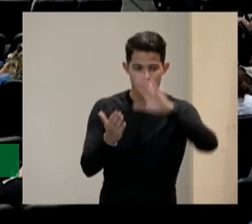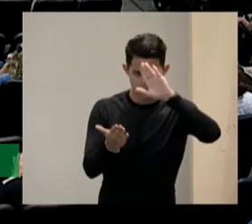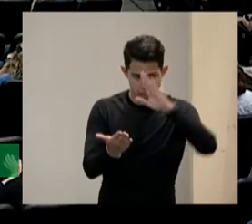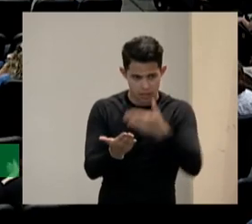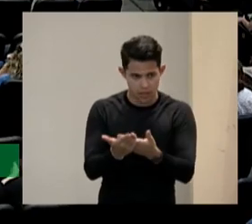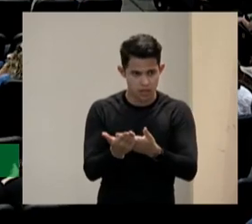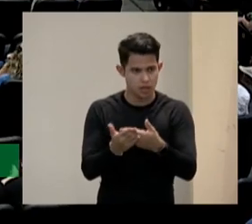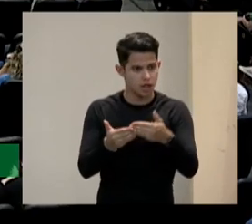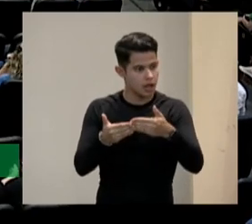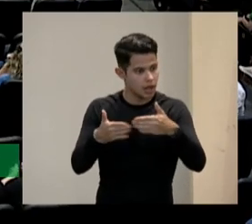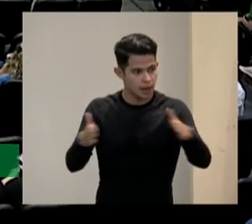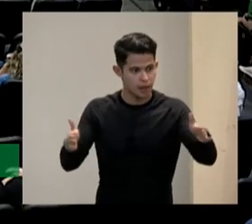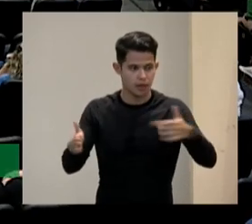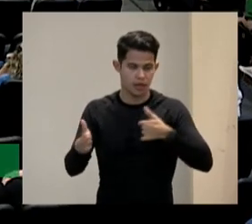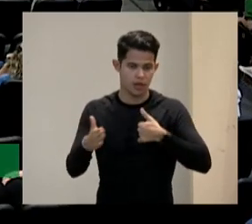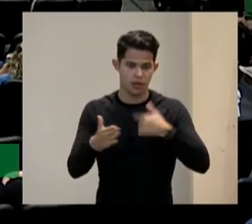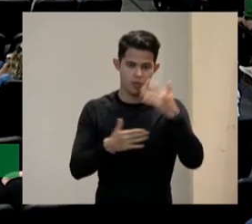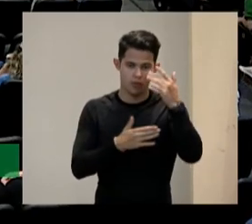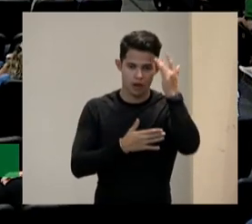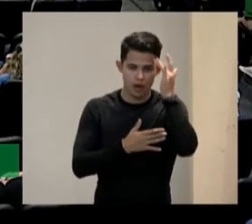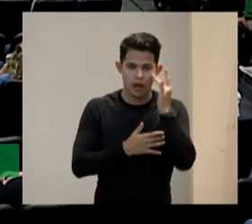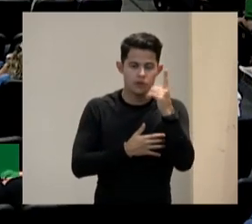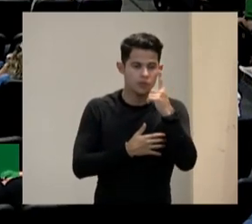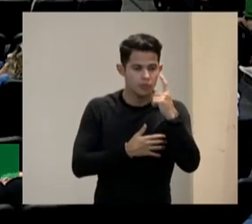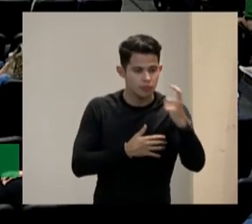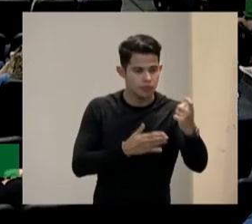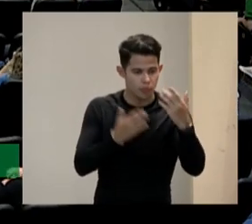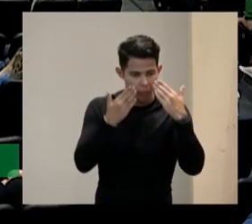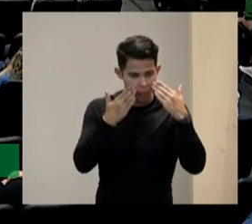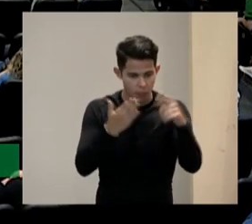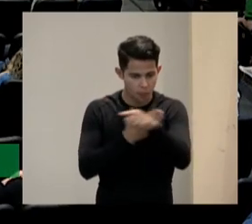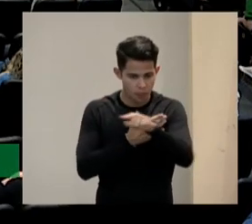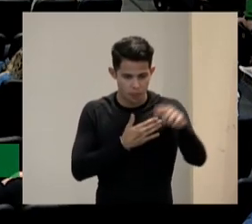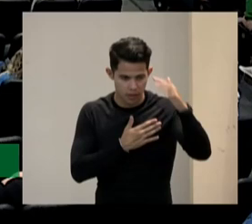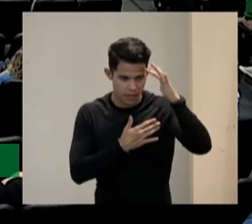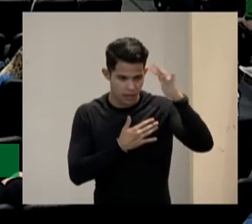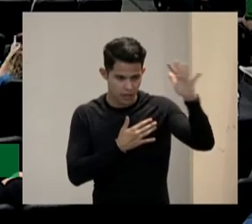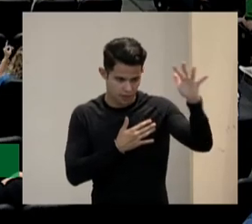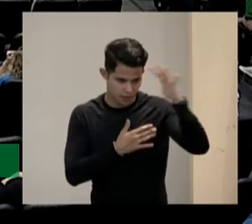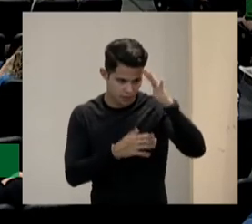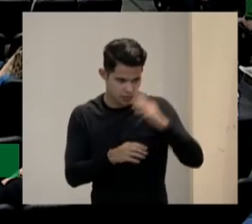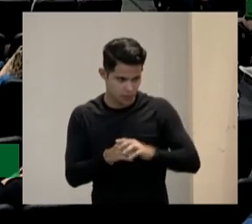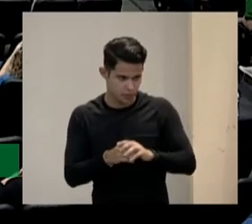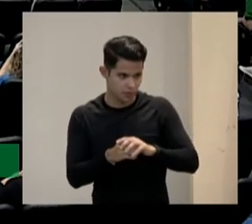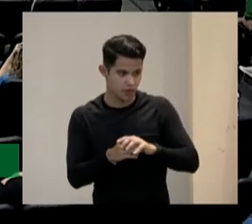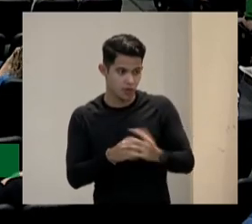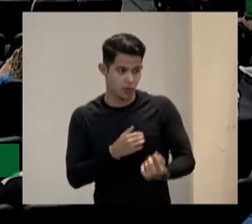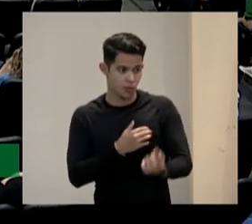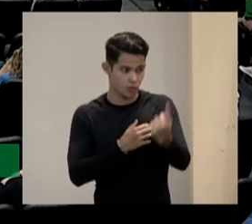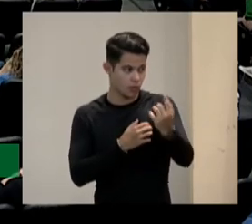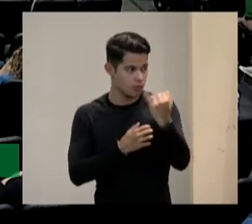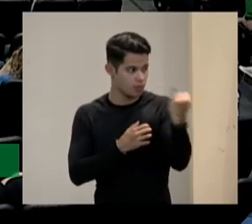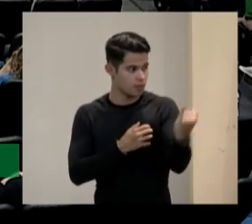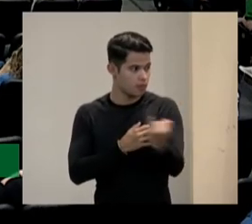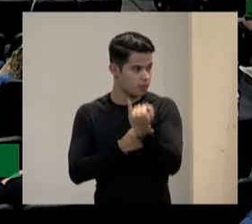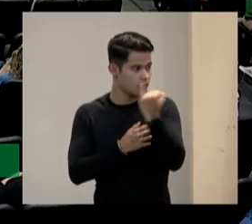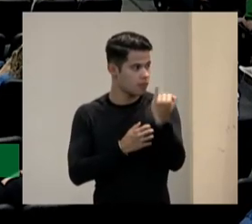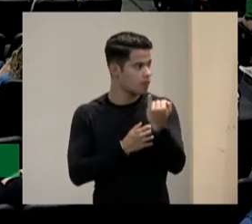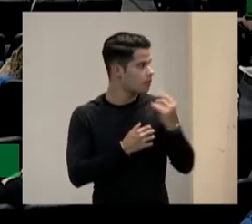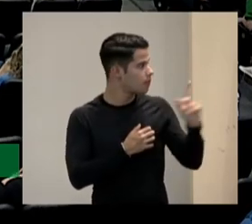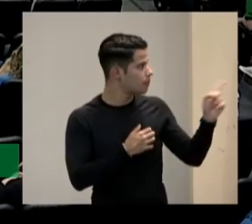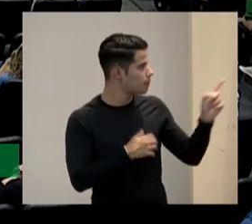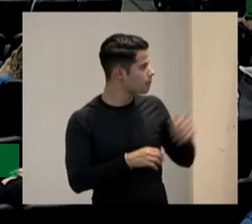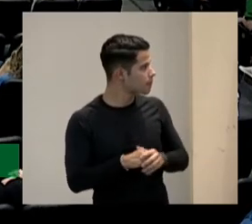coisas porque eu acho interessantes para refletir mas uma delas é sobre a educação no término geral